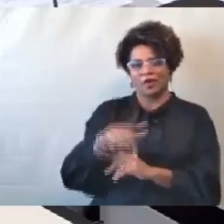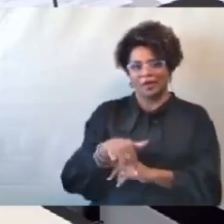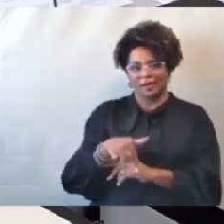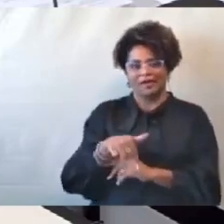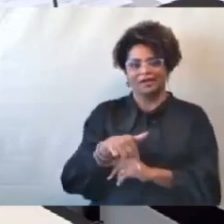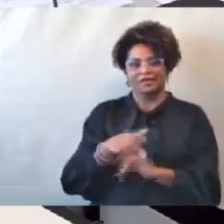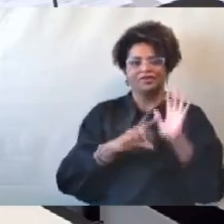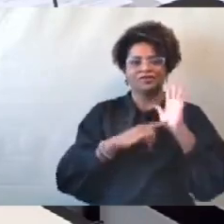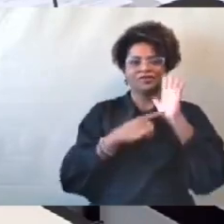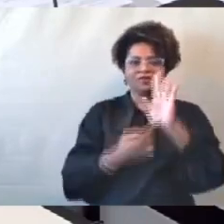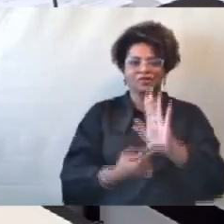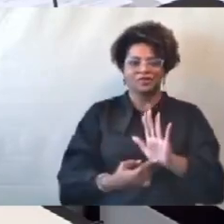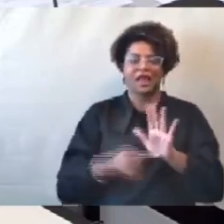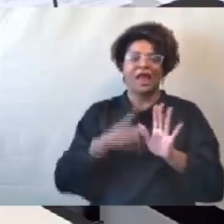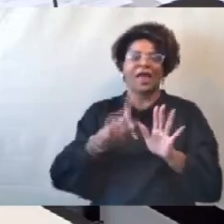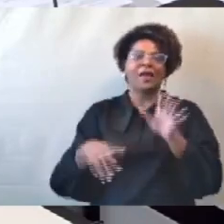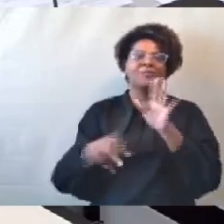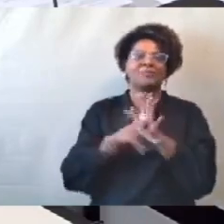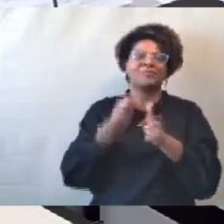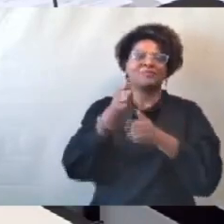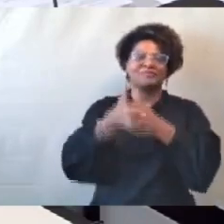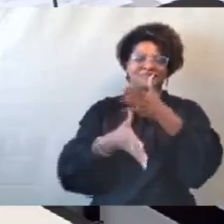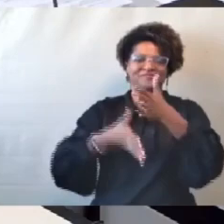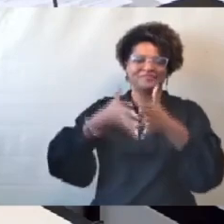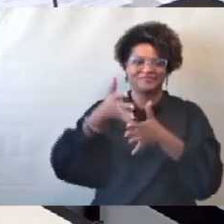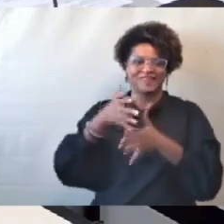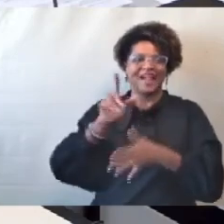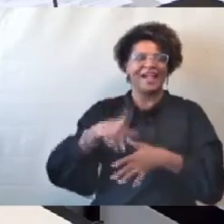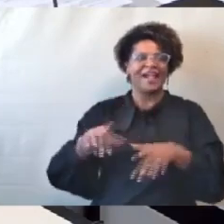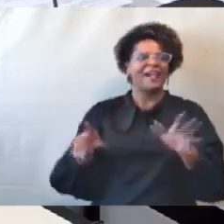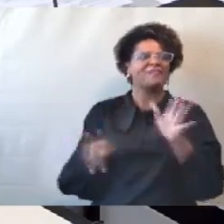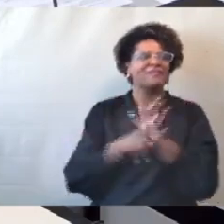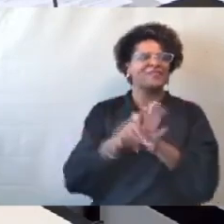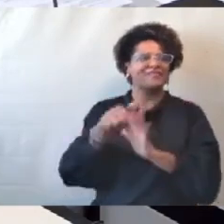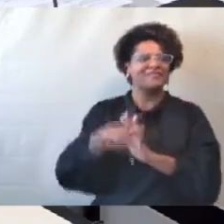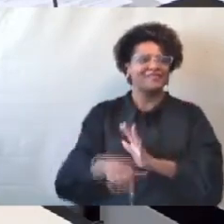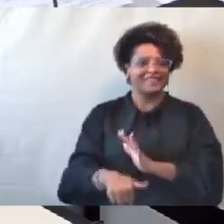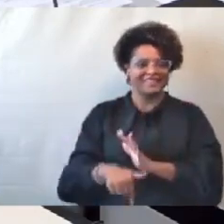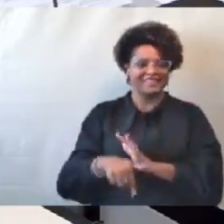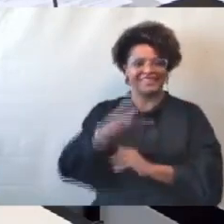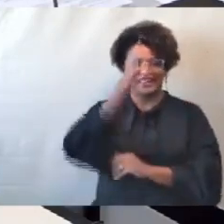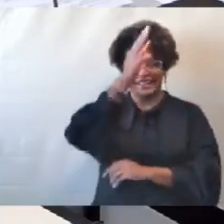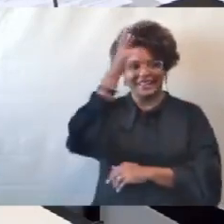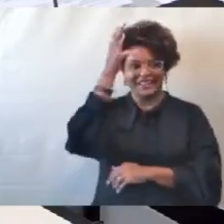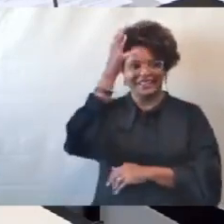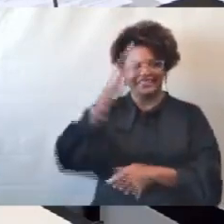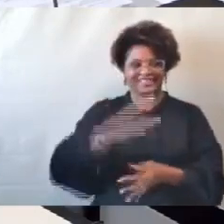Ah, ele é da Libras. Ah, ele é da estrutura da casa. Quem perguntou?